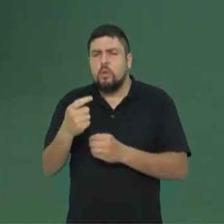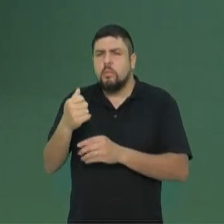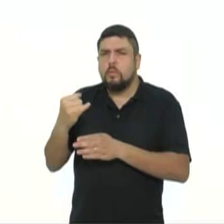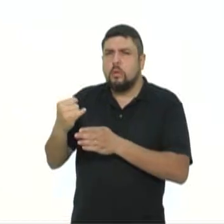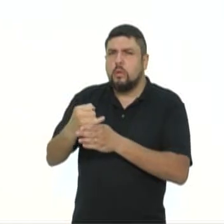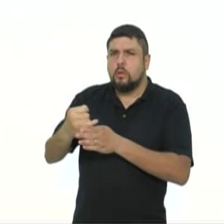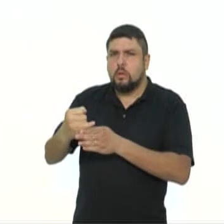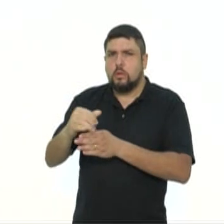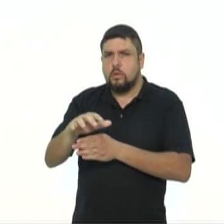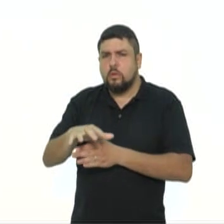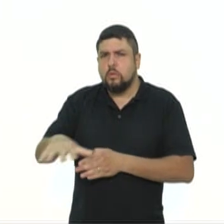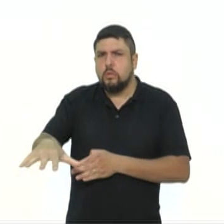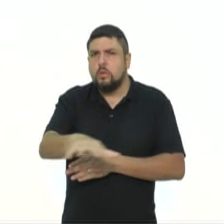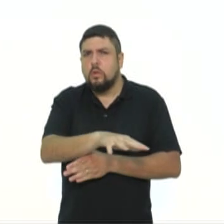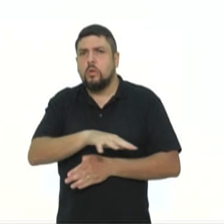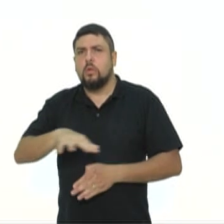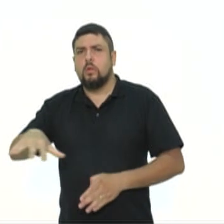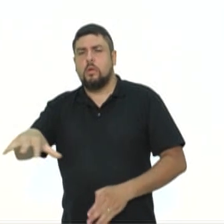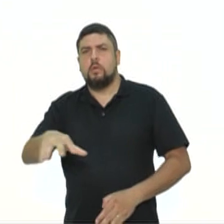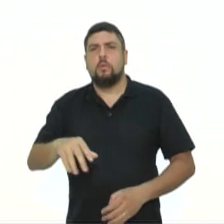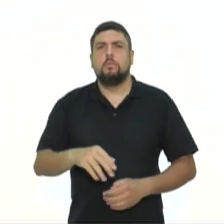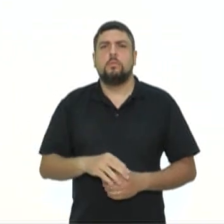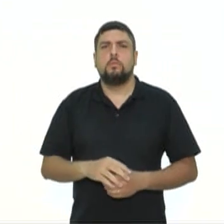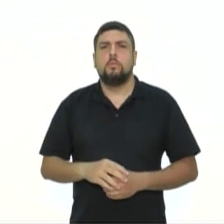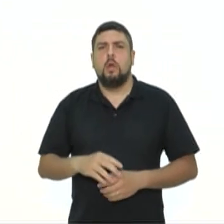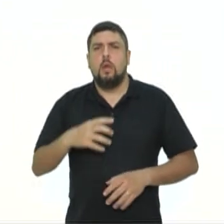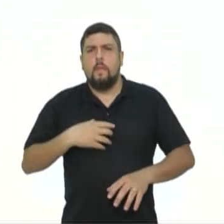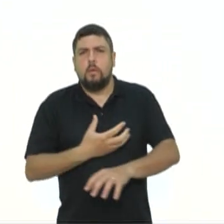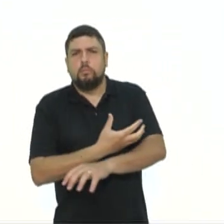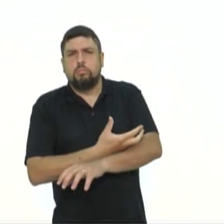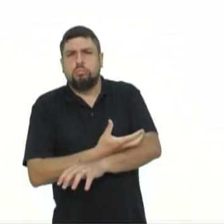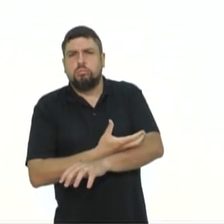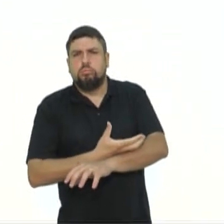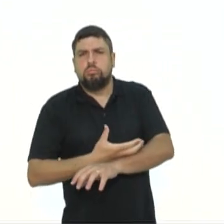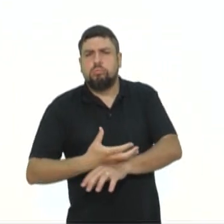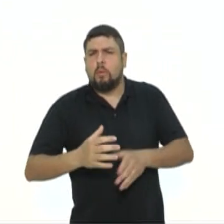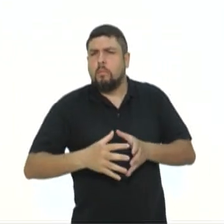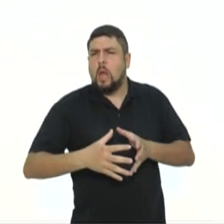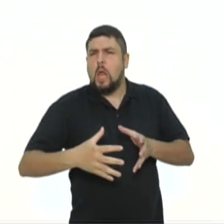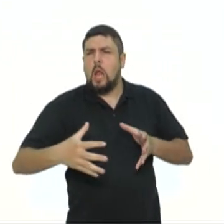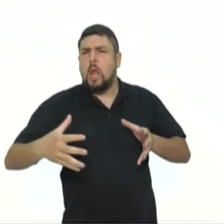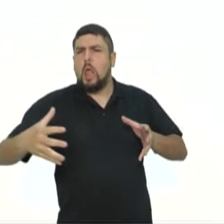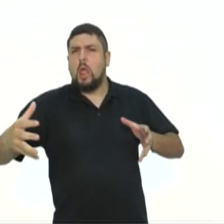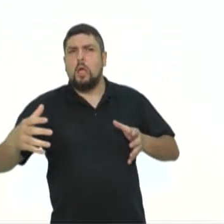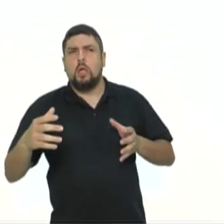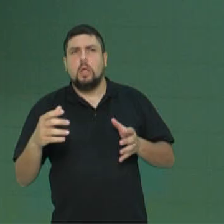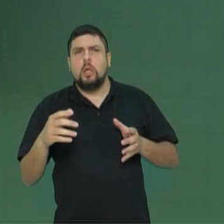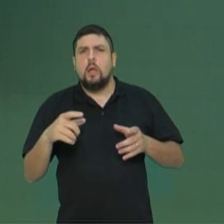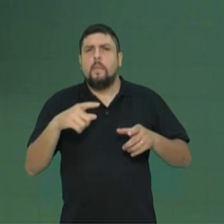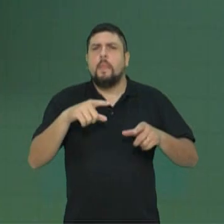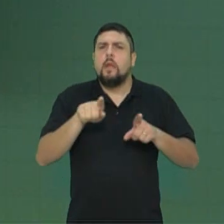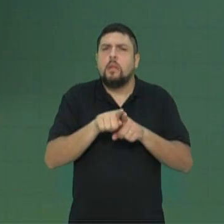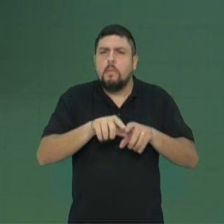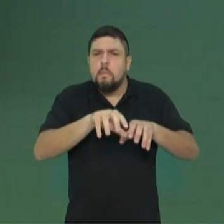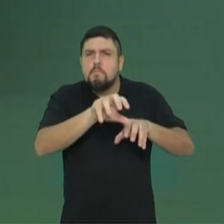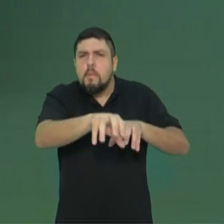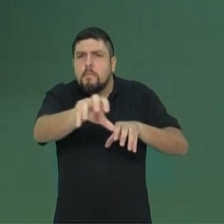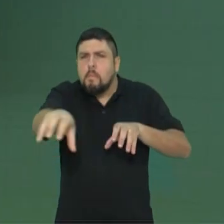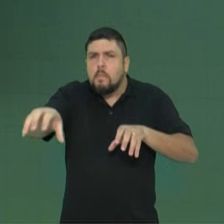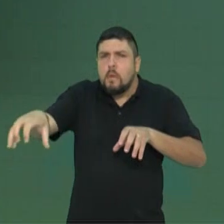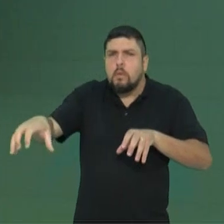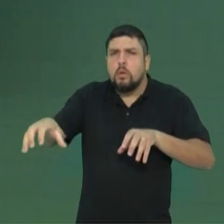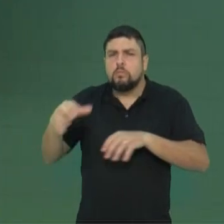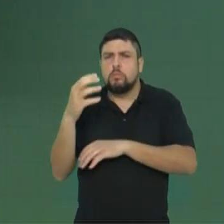é esse tipo de bioma, onde vão ter campos extensos e alguns capões de mata. Aqui na imagem eu não peguei nenhum capão de mata,